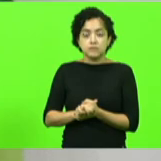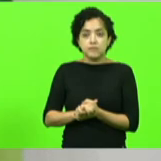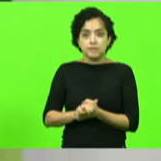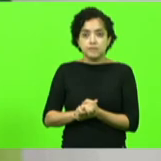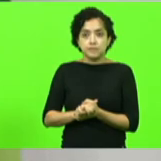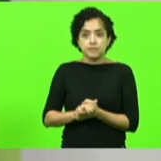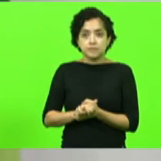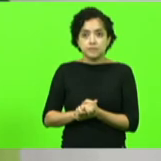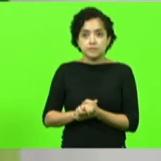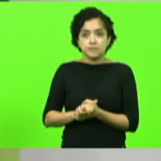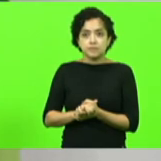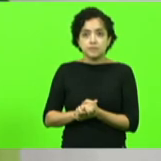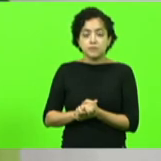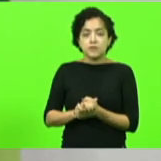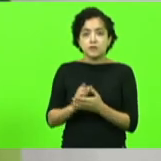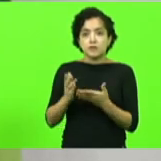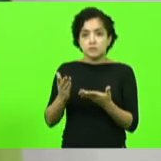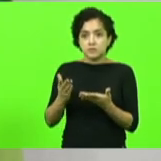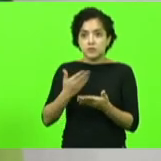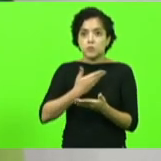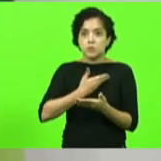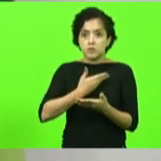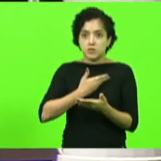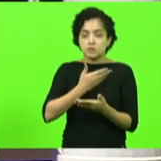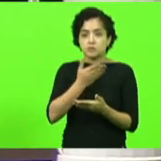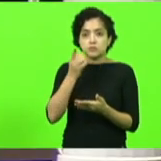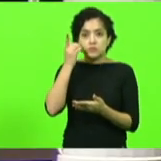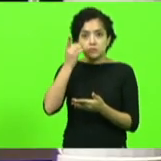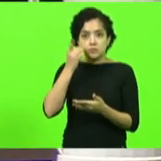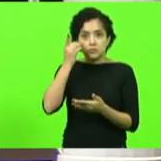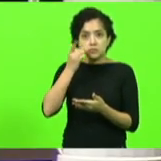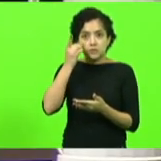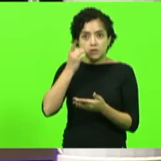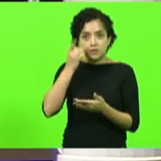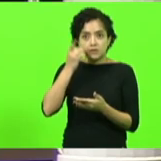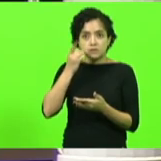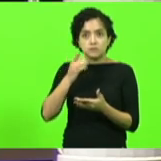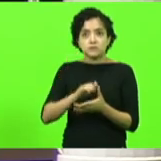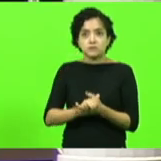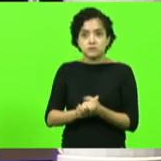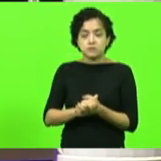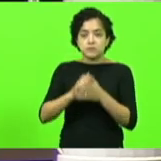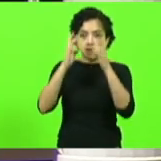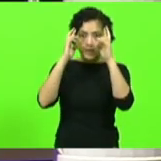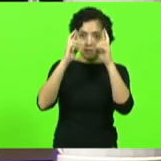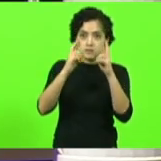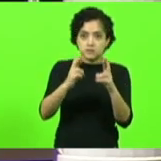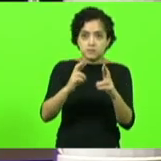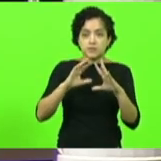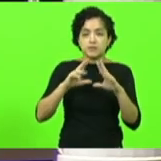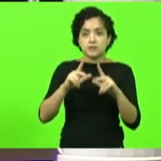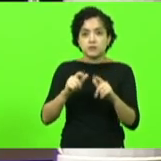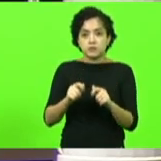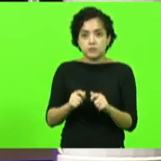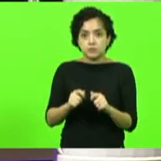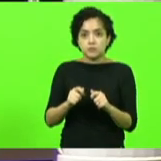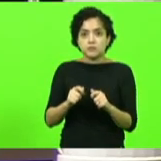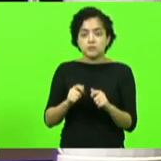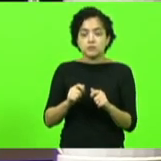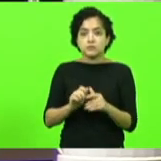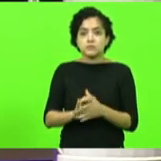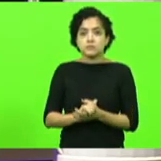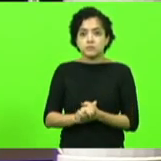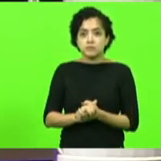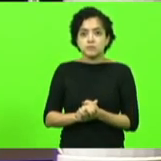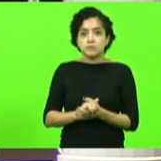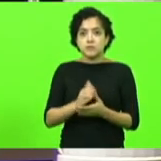vossa excelência que é um amigo dos deputados um sujeito carinhoso um cara respeitador um cara que os